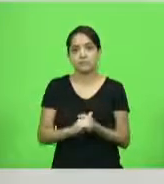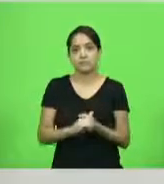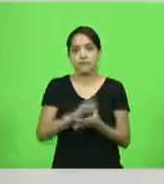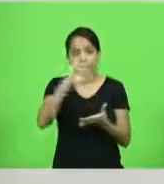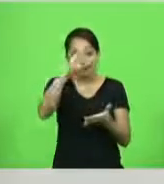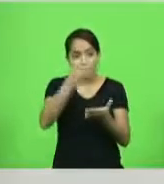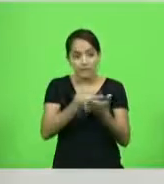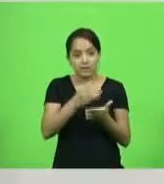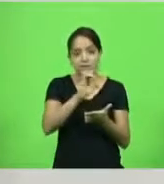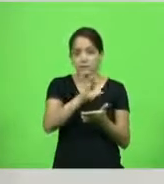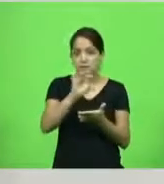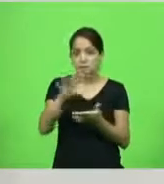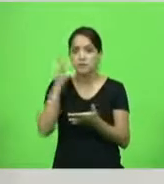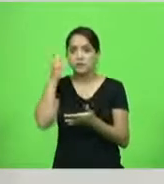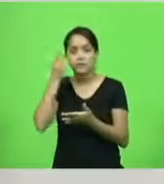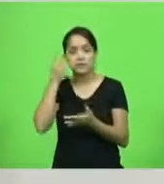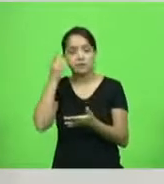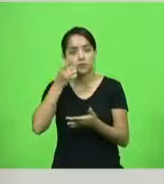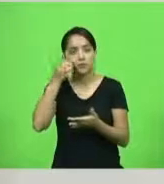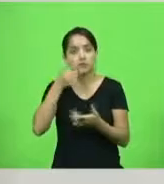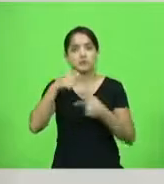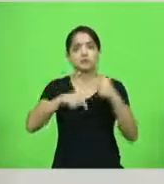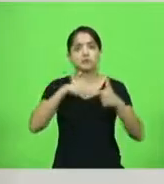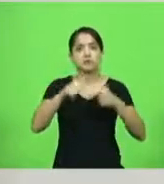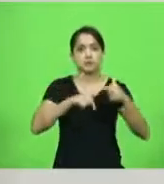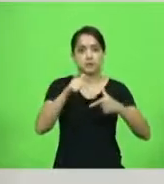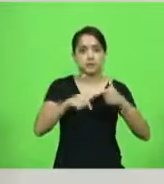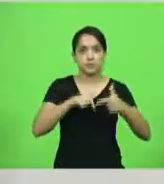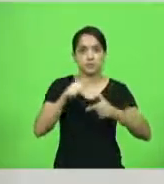a cada um desses deputados que estão aqui dentro aqui, que trabalham,